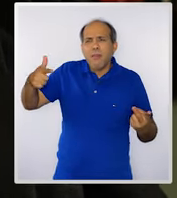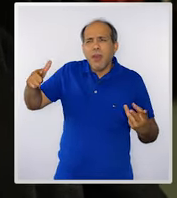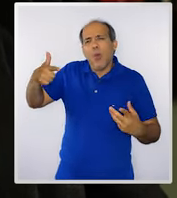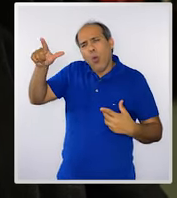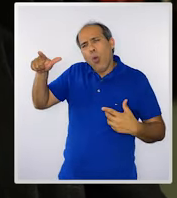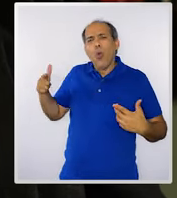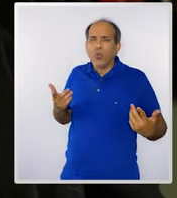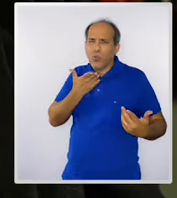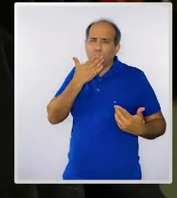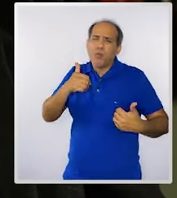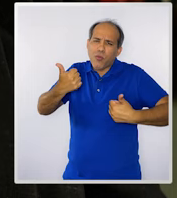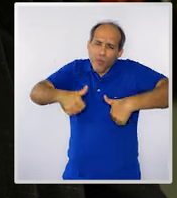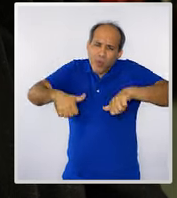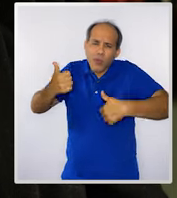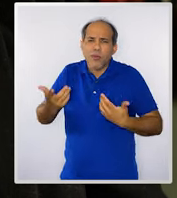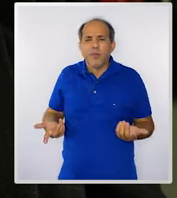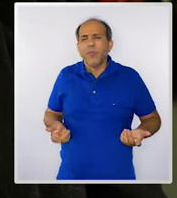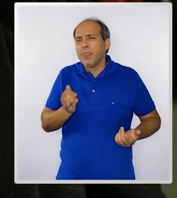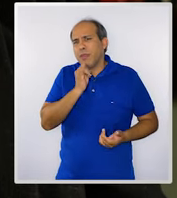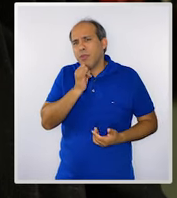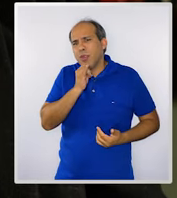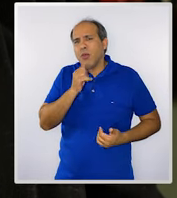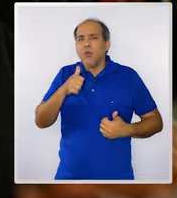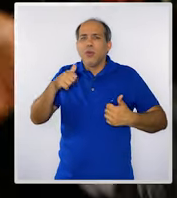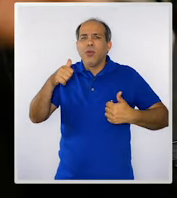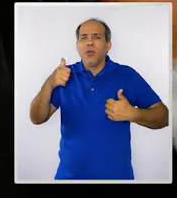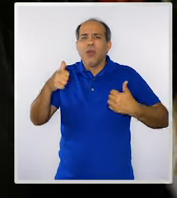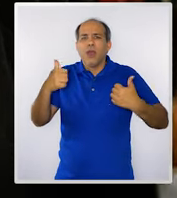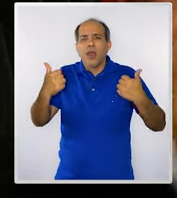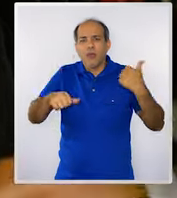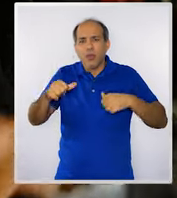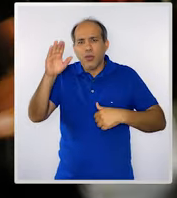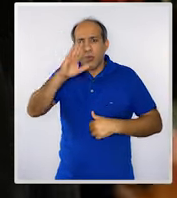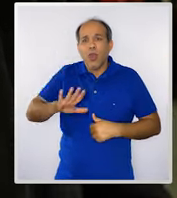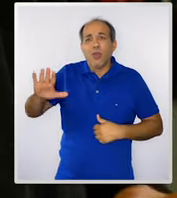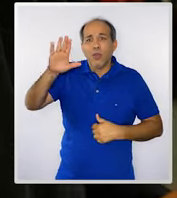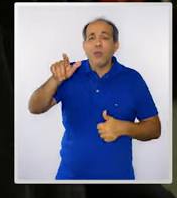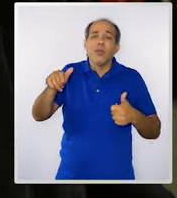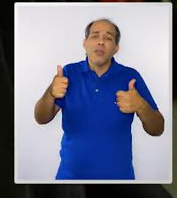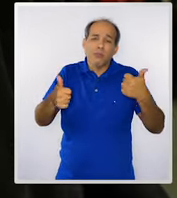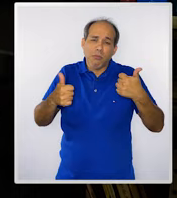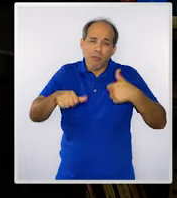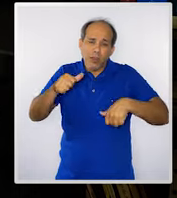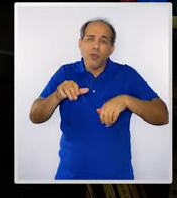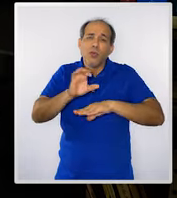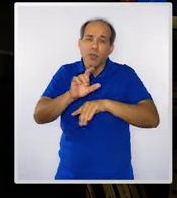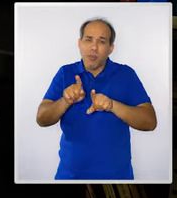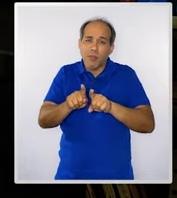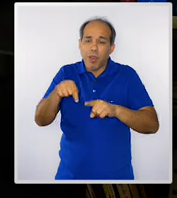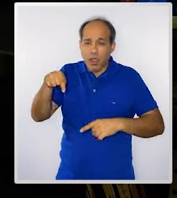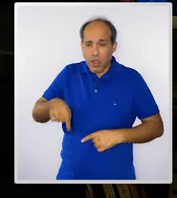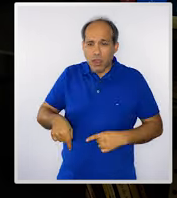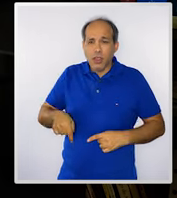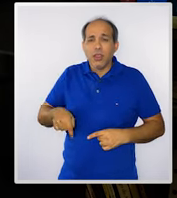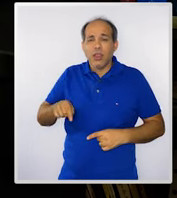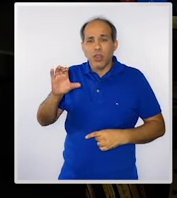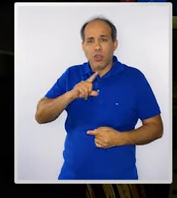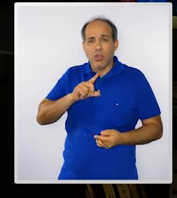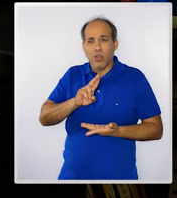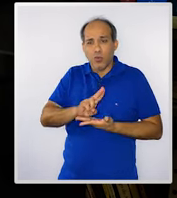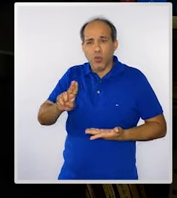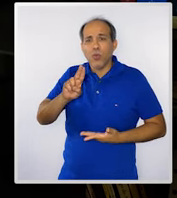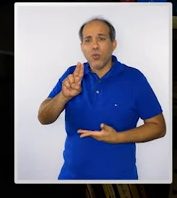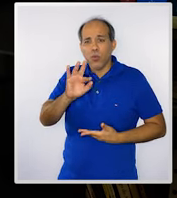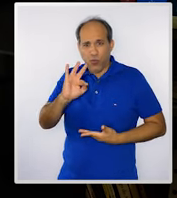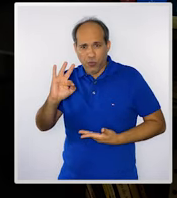avaliações que eu lhe falei, que são as do nível nacional e de nível estadual. Aqui em Niterói nós temos a Universidade